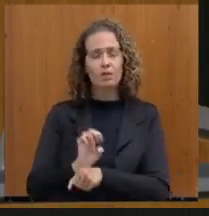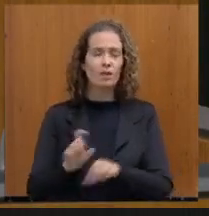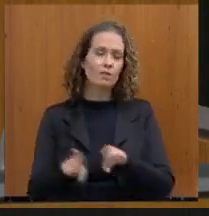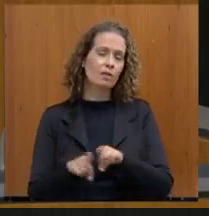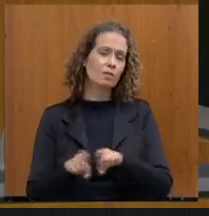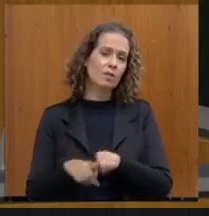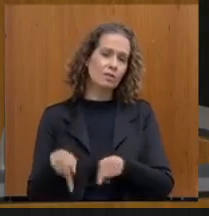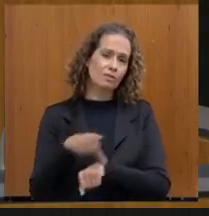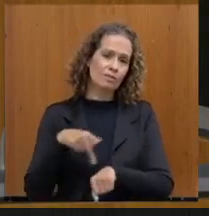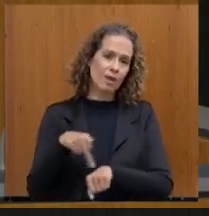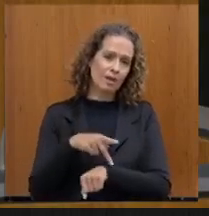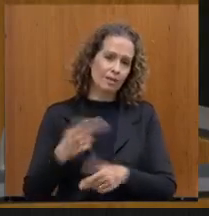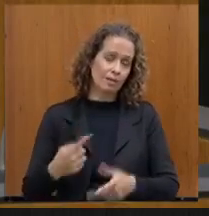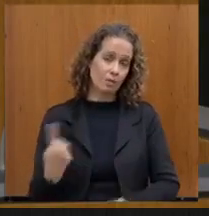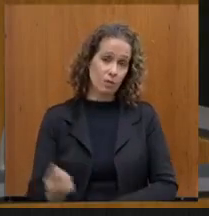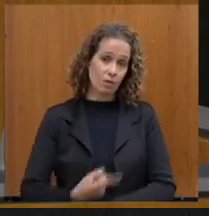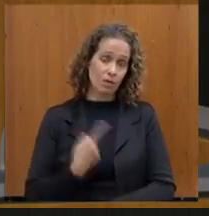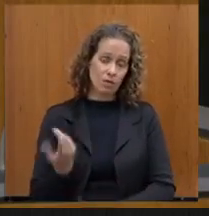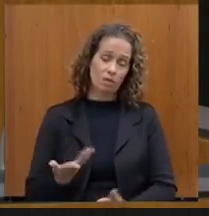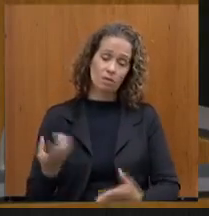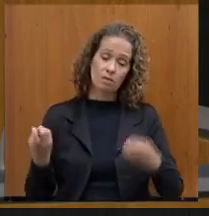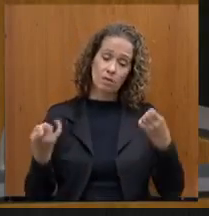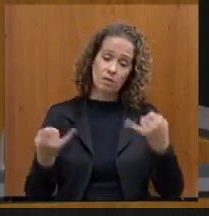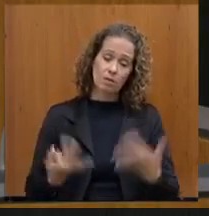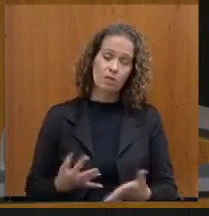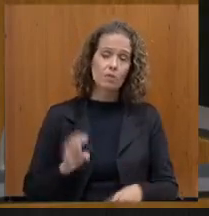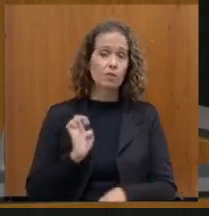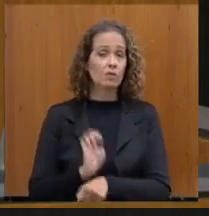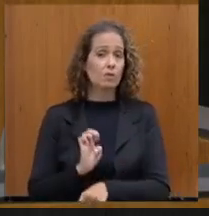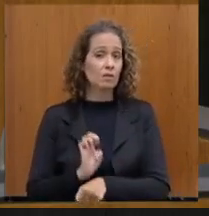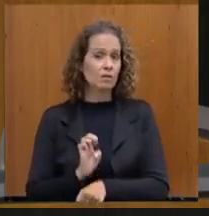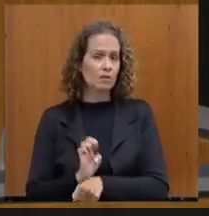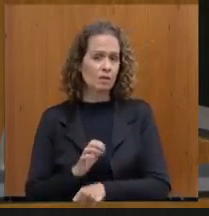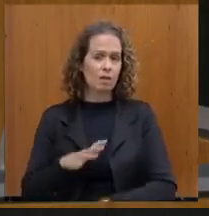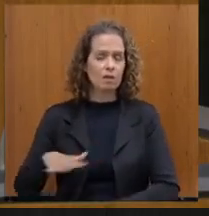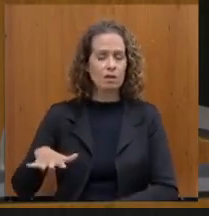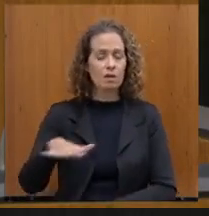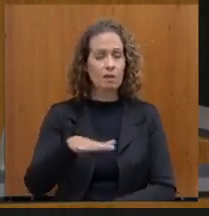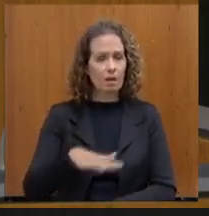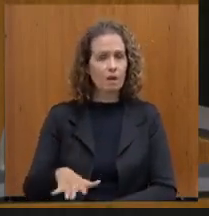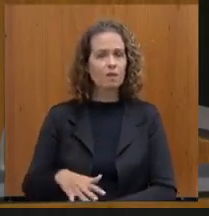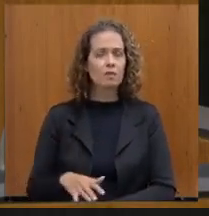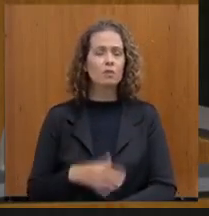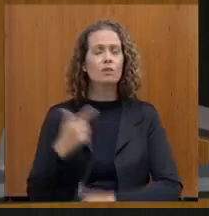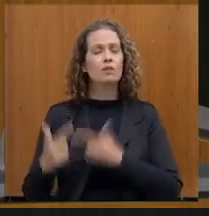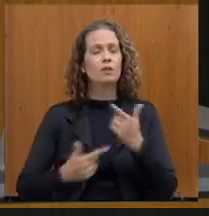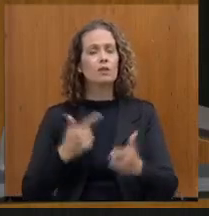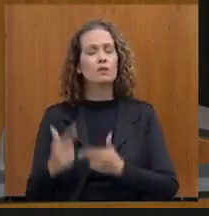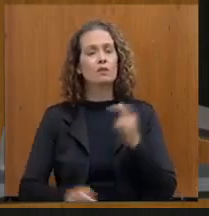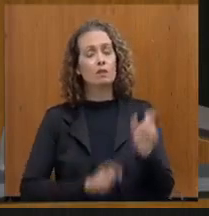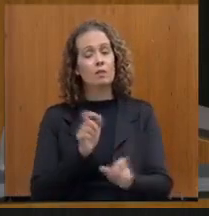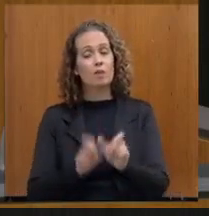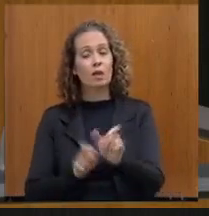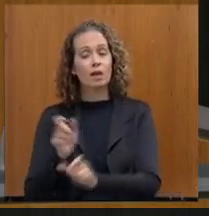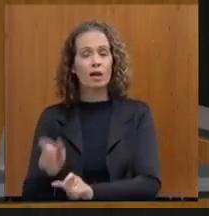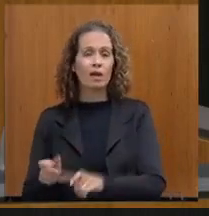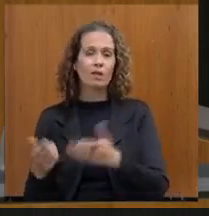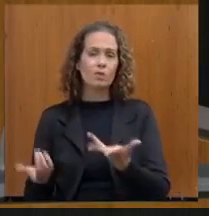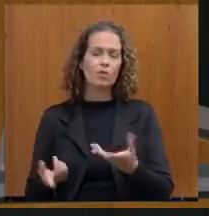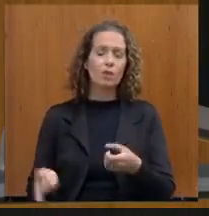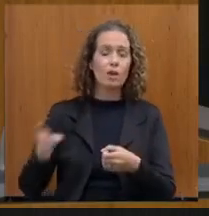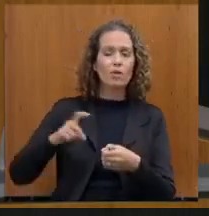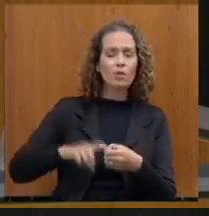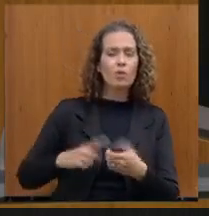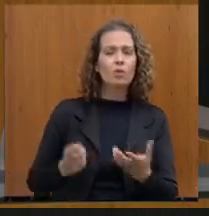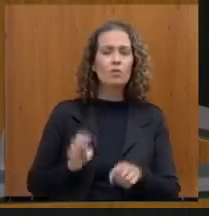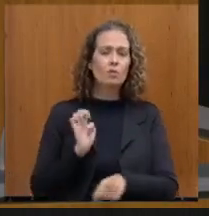Estado. Situação da classe trabalhadora no Estado de Minas Gerais, longe do pleno emprego e longe de ver esse retorno para